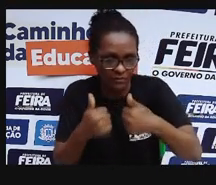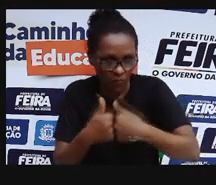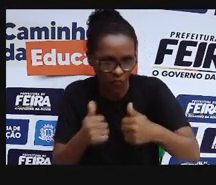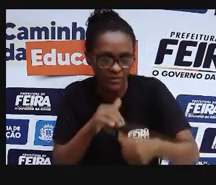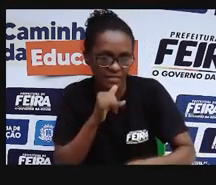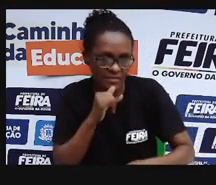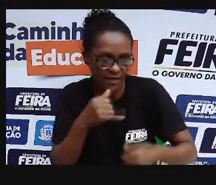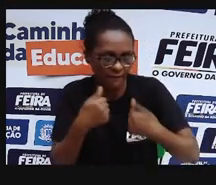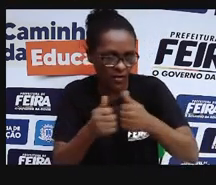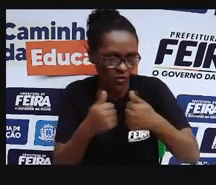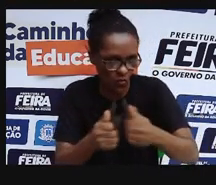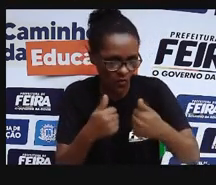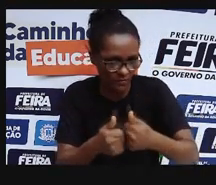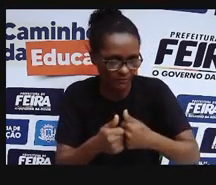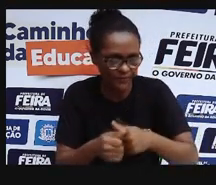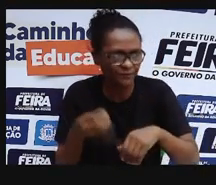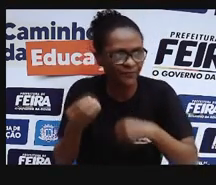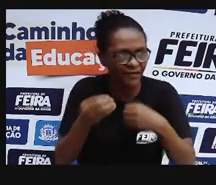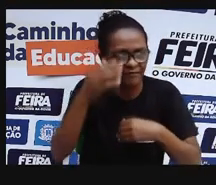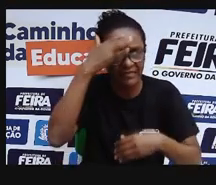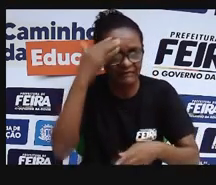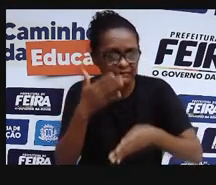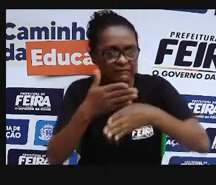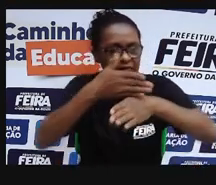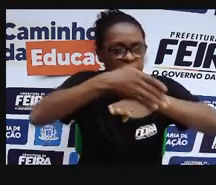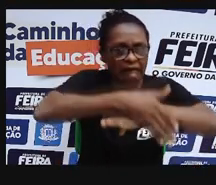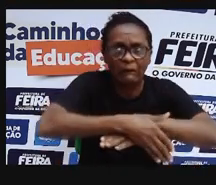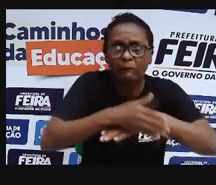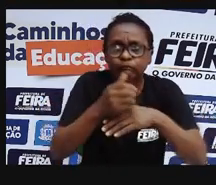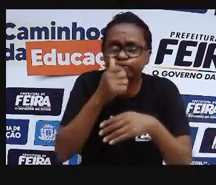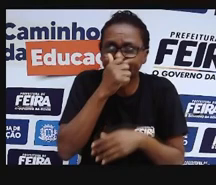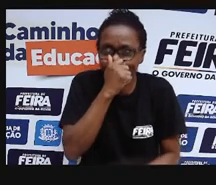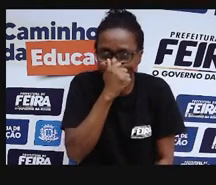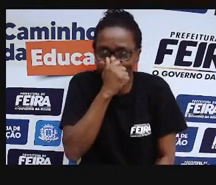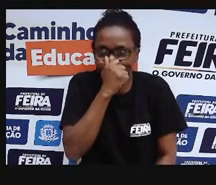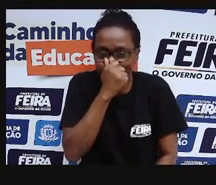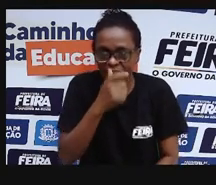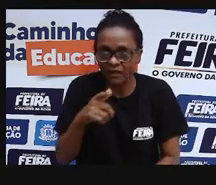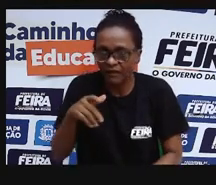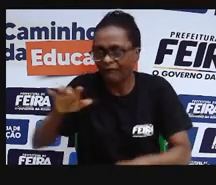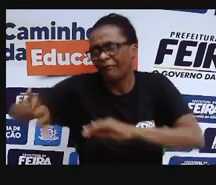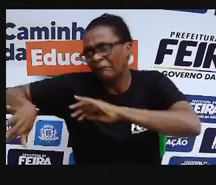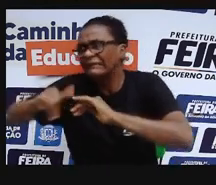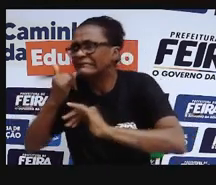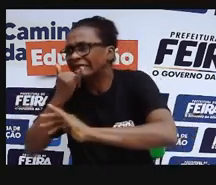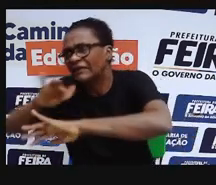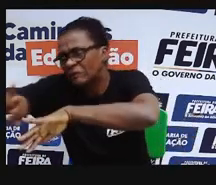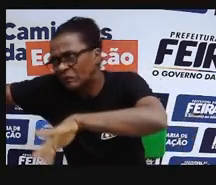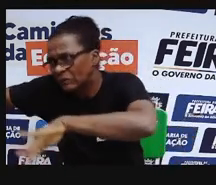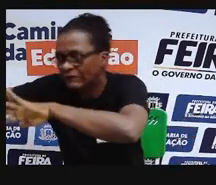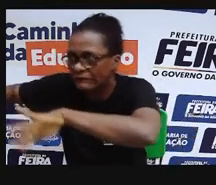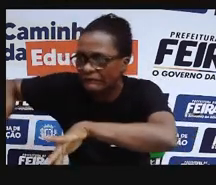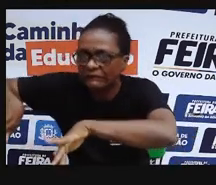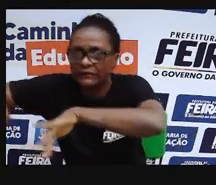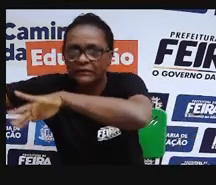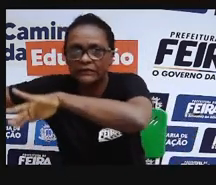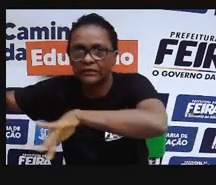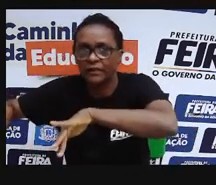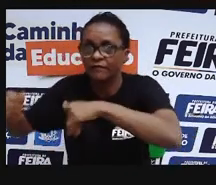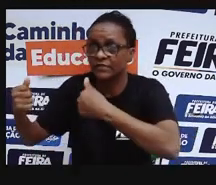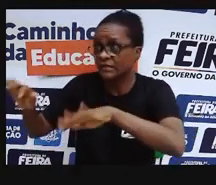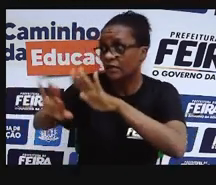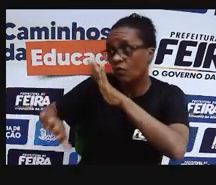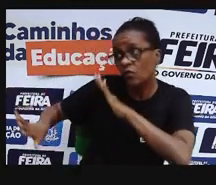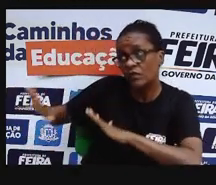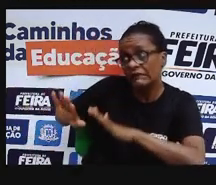ônibus, por exemplo, que está lotado, mesmo todo mundo utilizando máscara, eu tenho uma